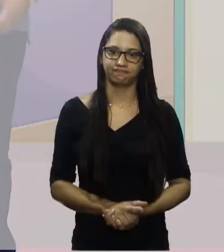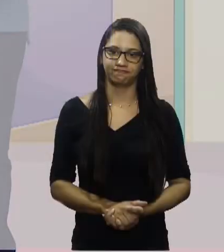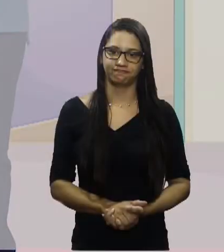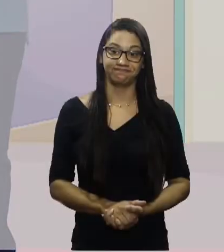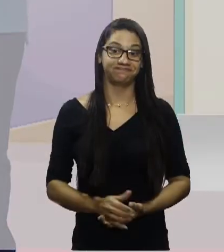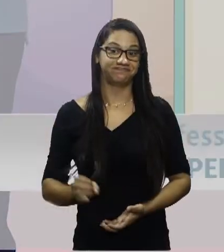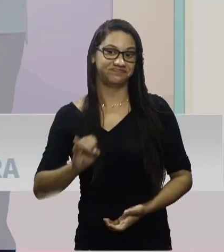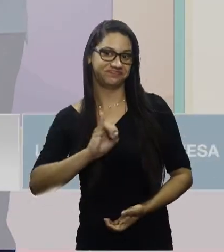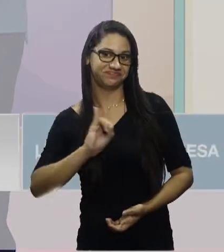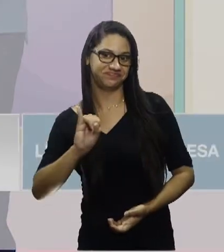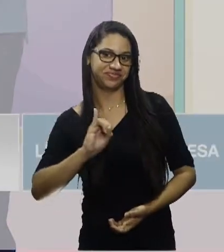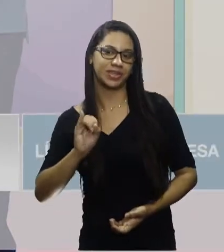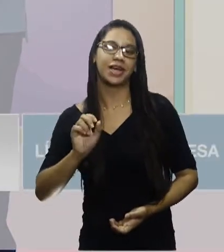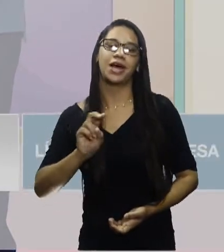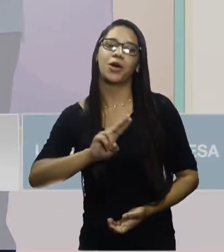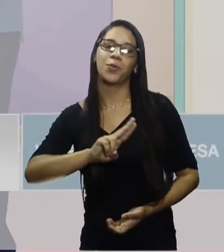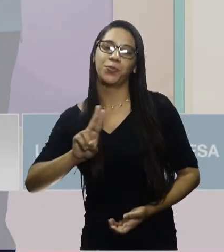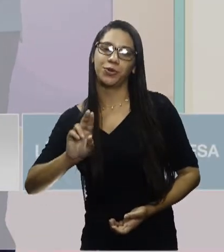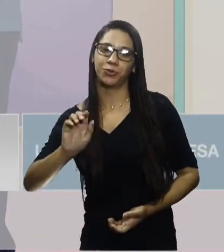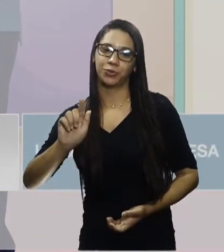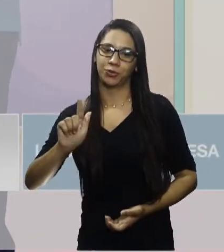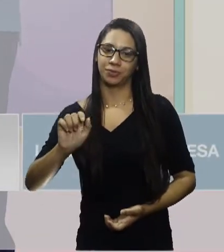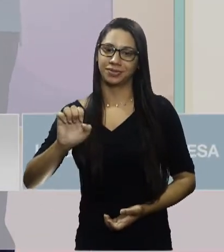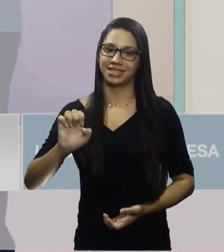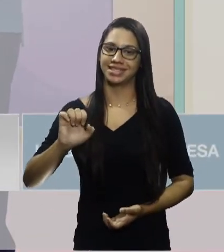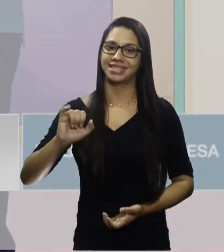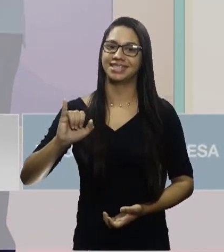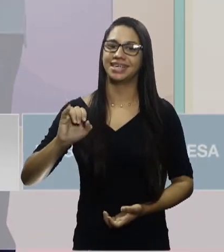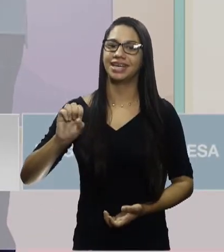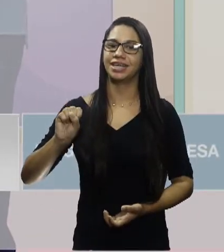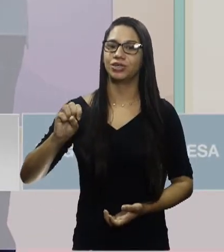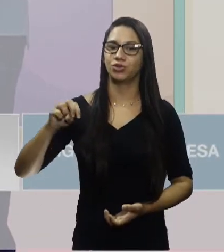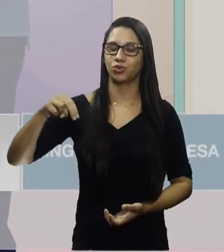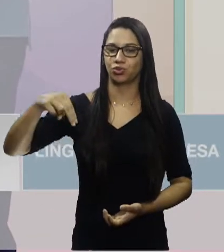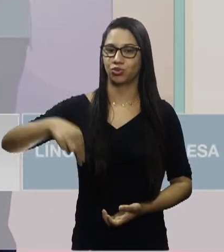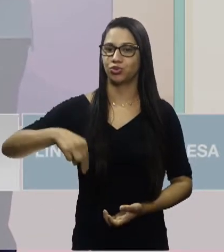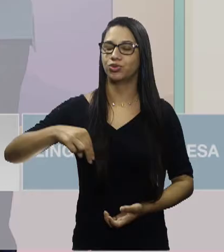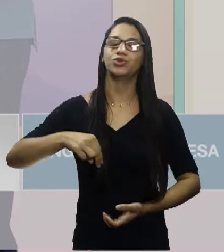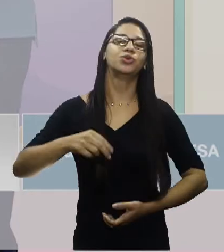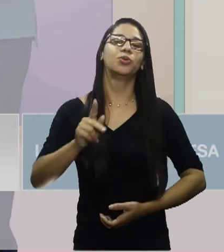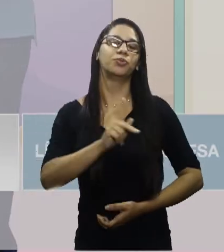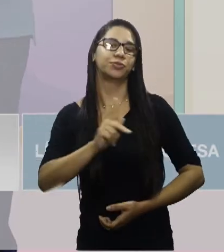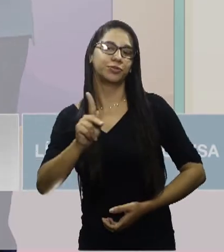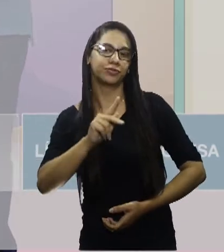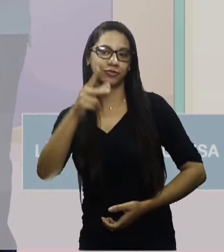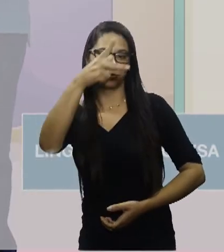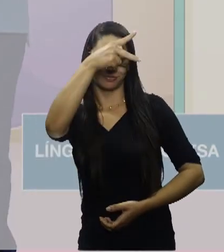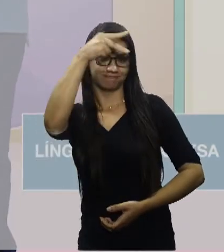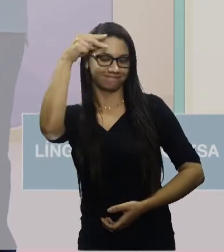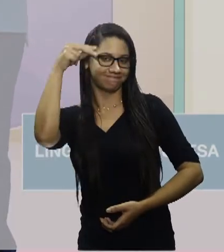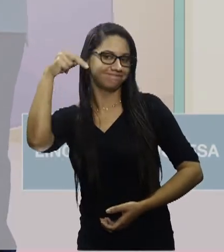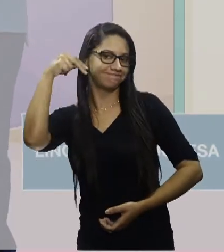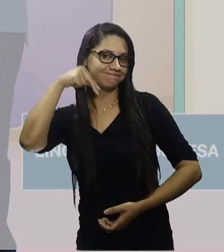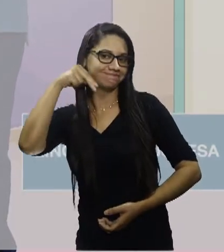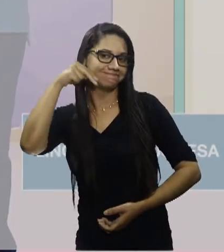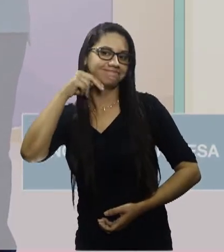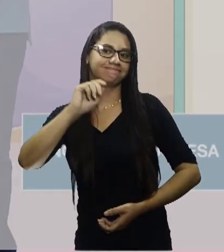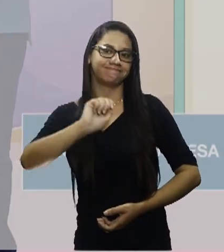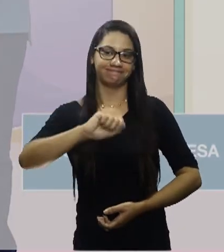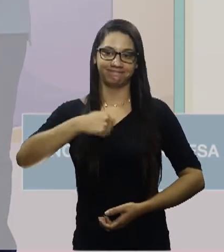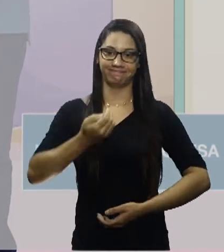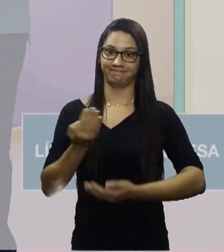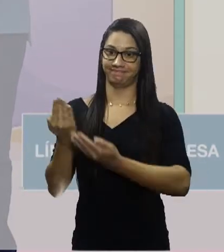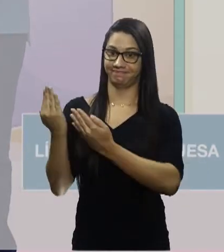Olá galera, meu nome é Jason Pereira, sou professor da Rede Municipal de Ensino de Natal. O meu sinal em Libras é esse.